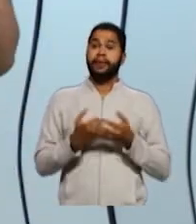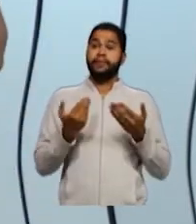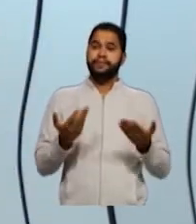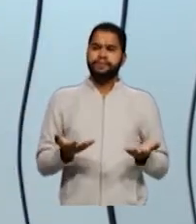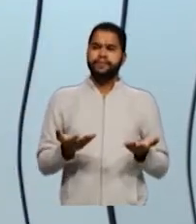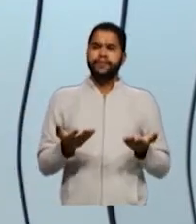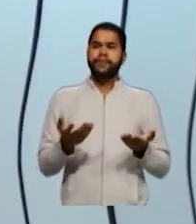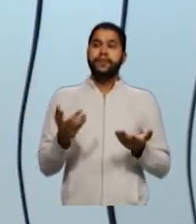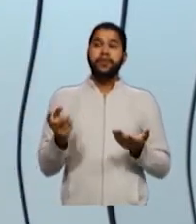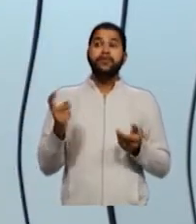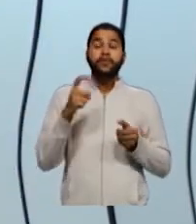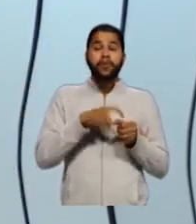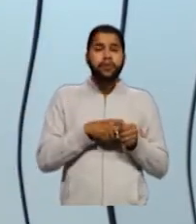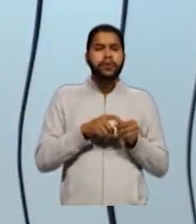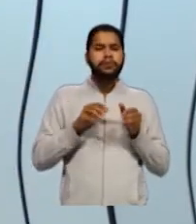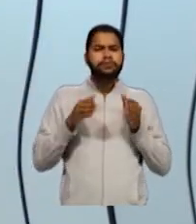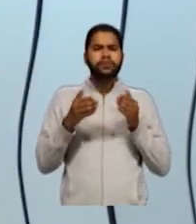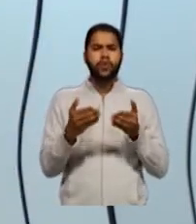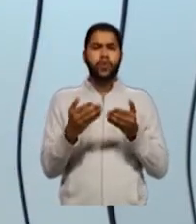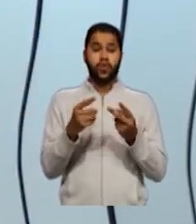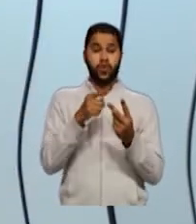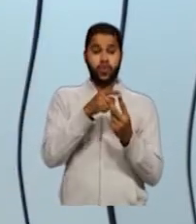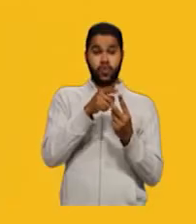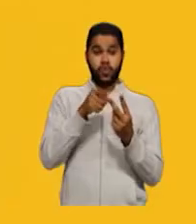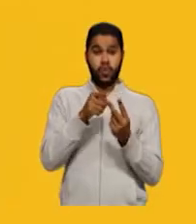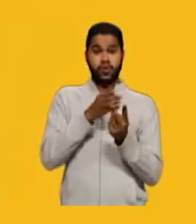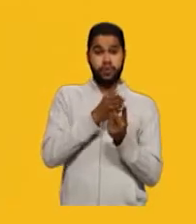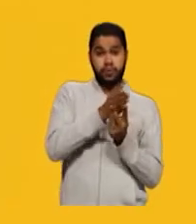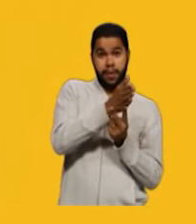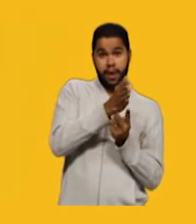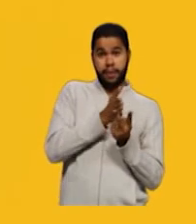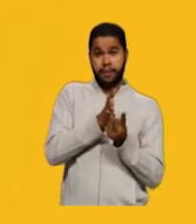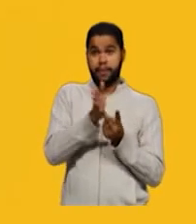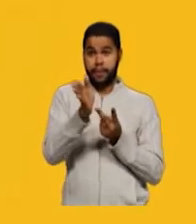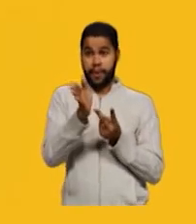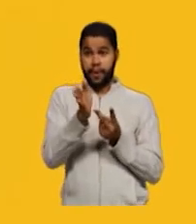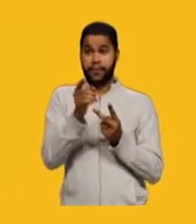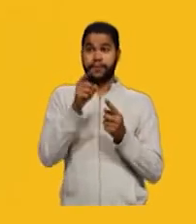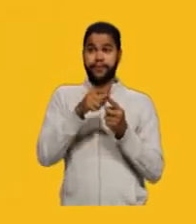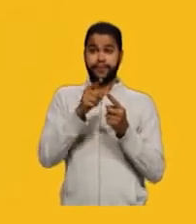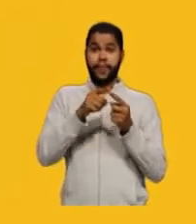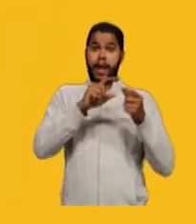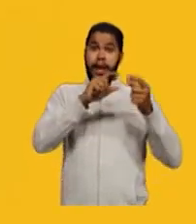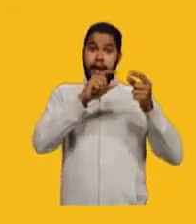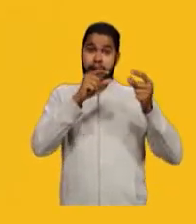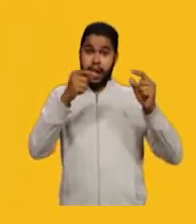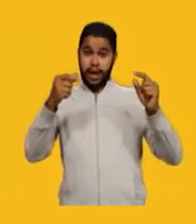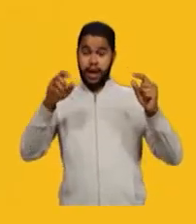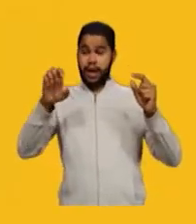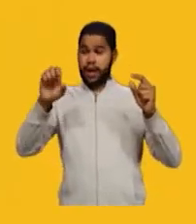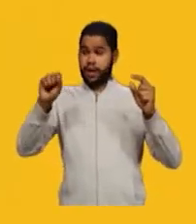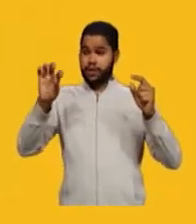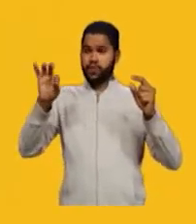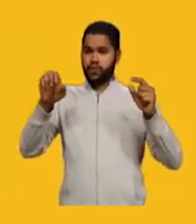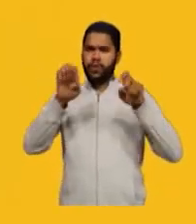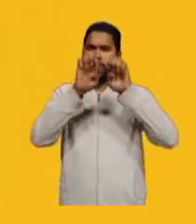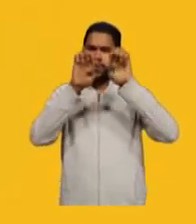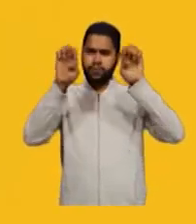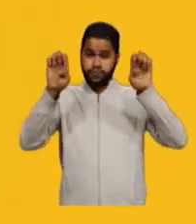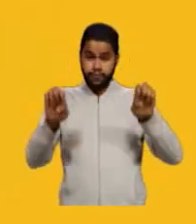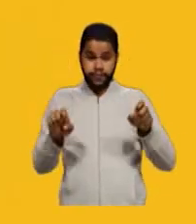vamos revisar aqui rapidamente dois tipos de estrutura. Ou seja, a fórmula estrutural e a fórmula traço.